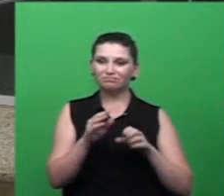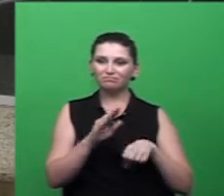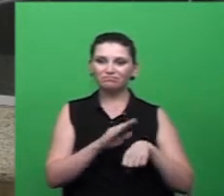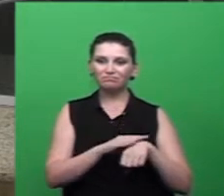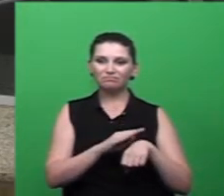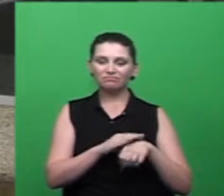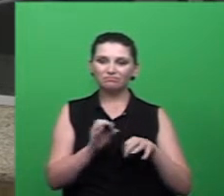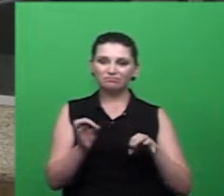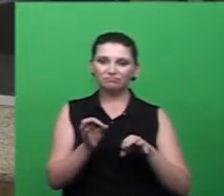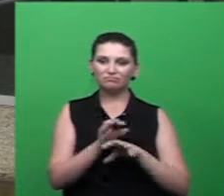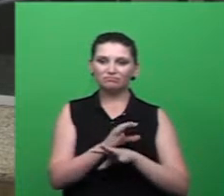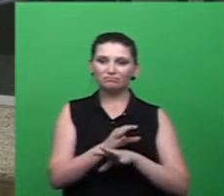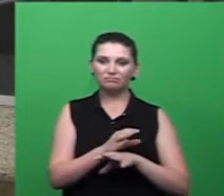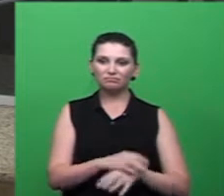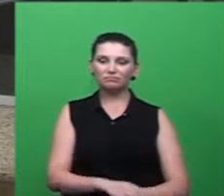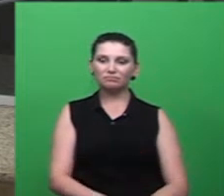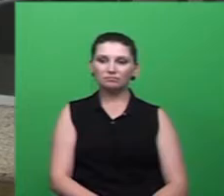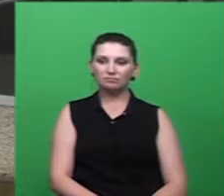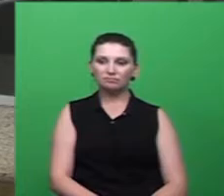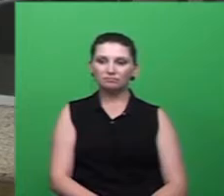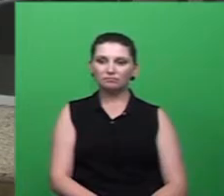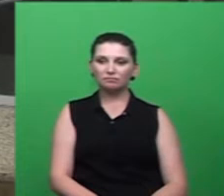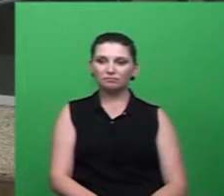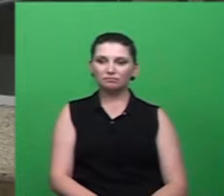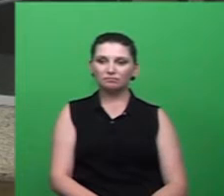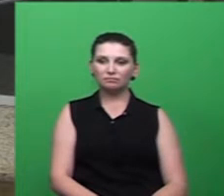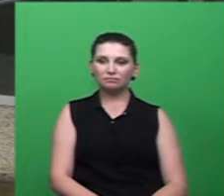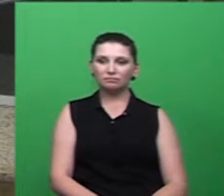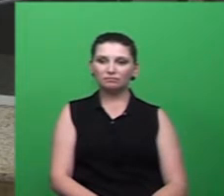despedidas de vocês então tá bom obrigado